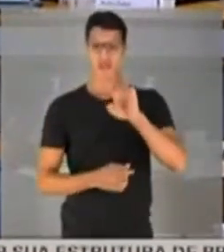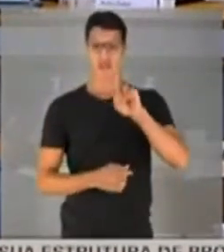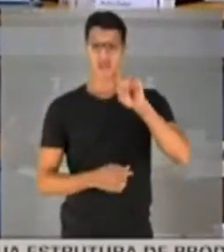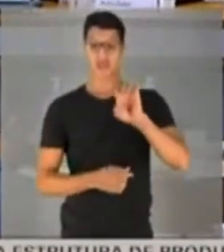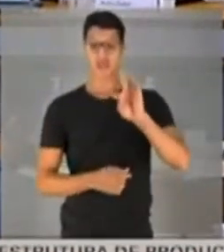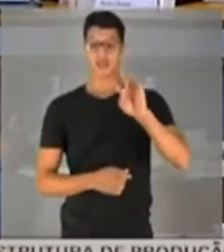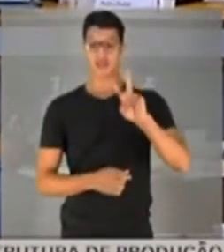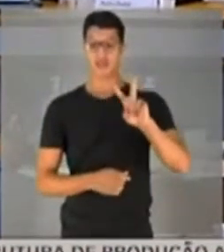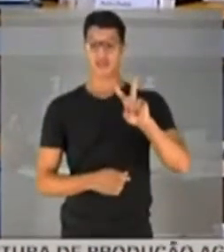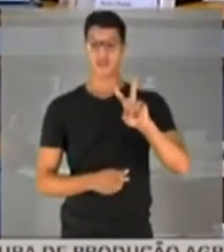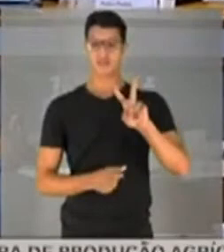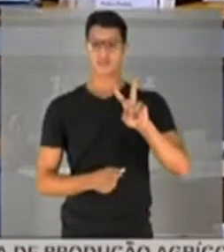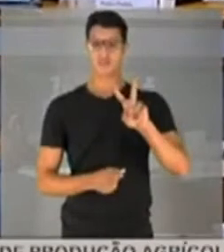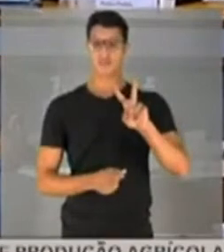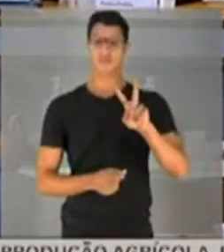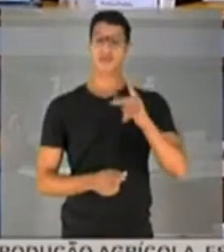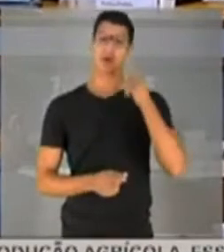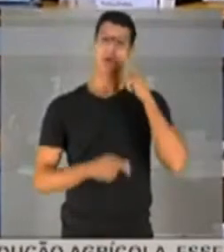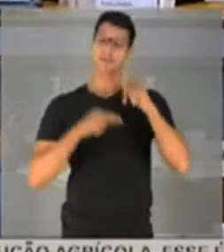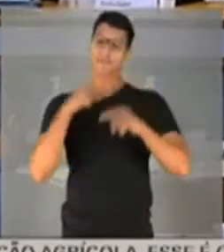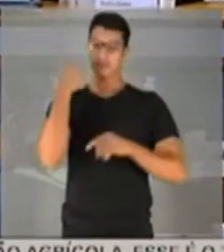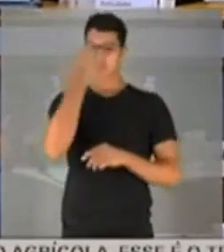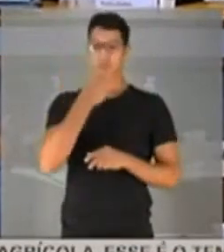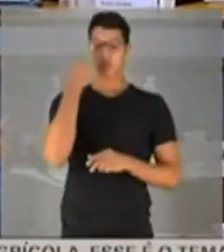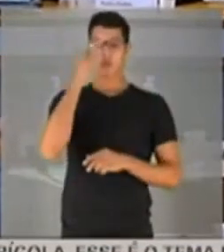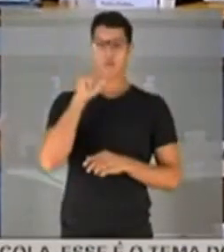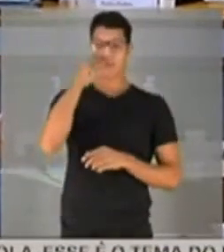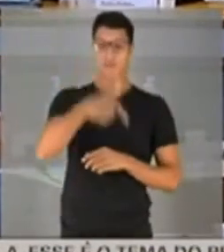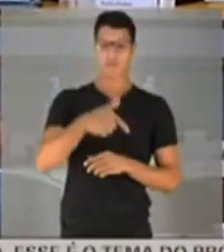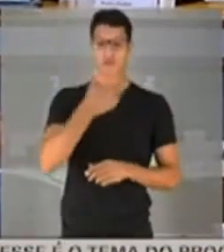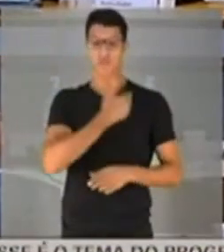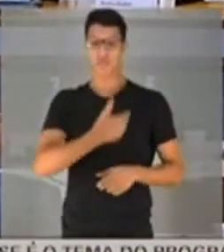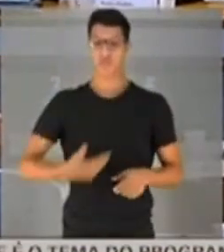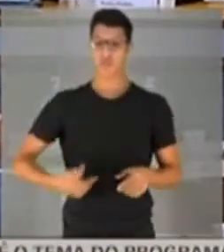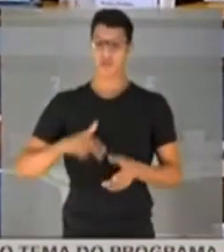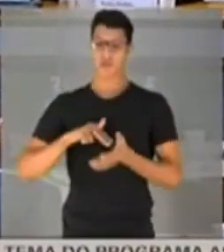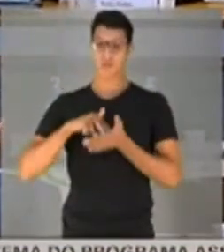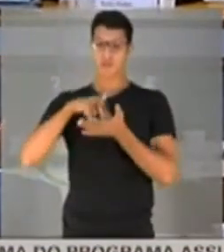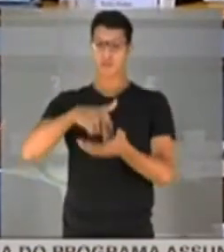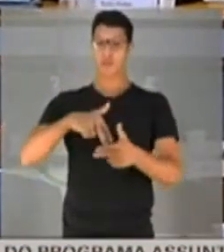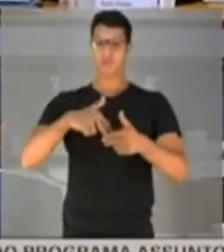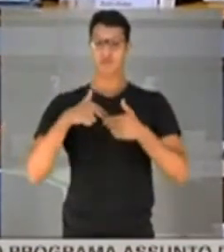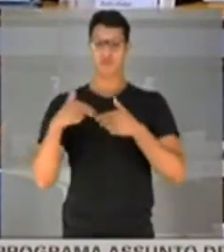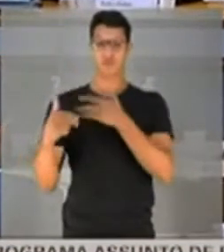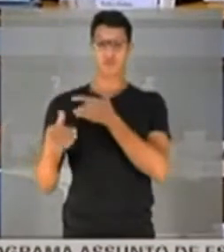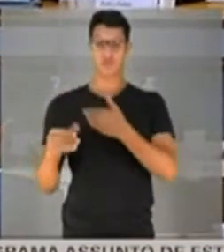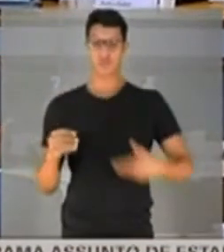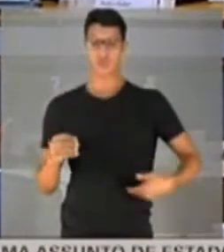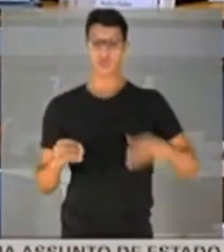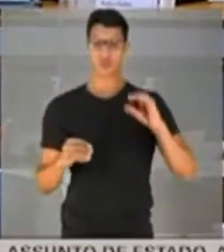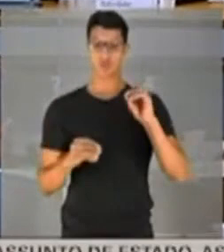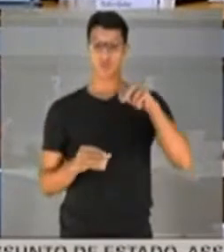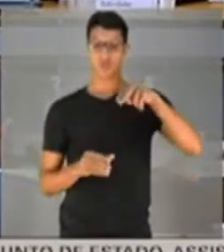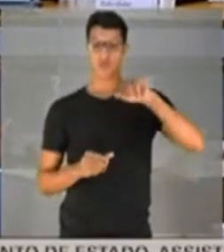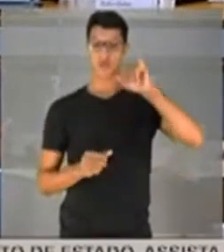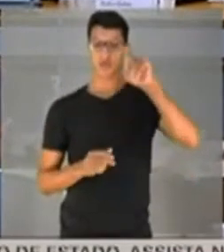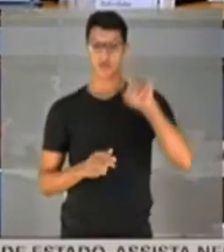certo? E horas e muitas horas depois o governo se posiciona através do ministro Onix.